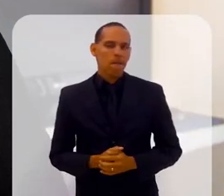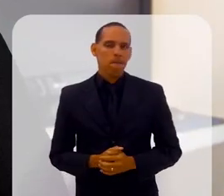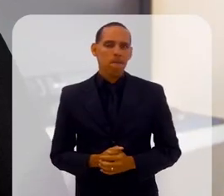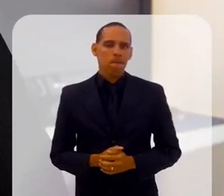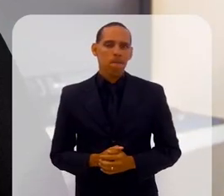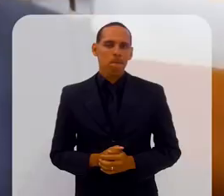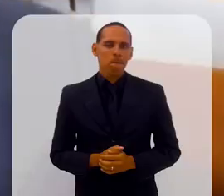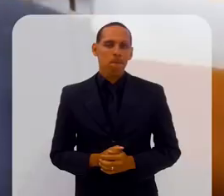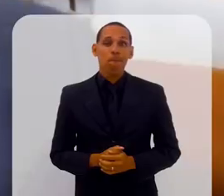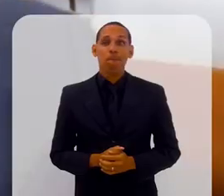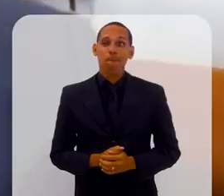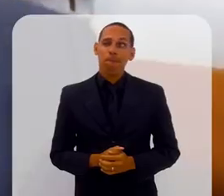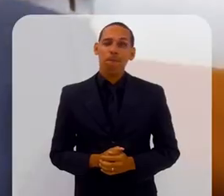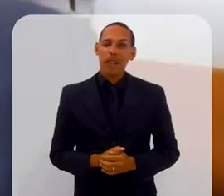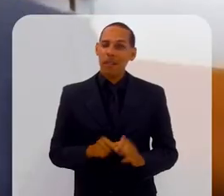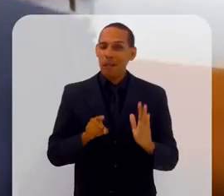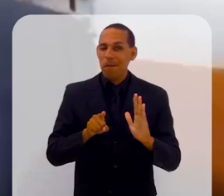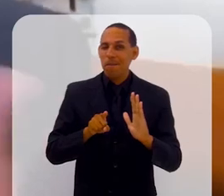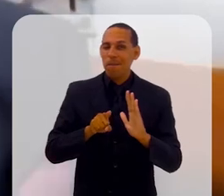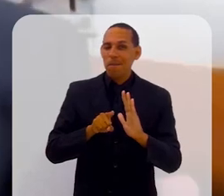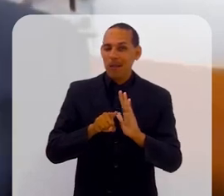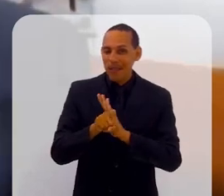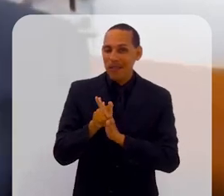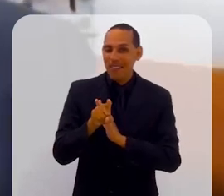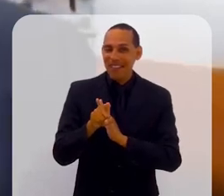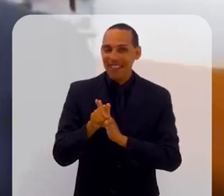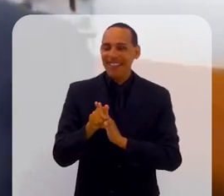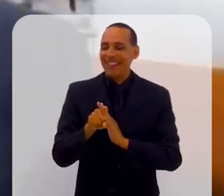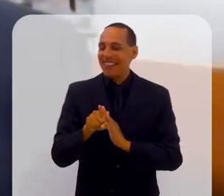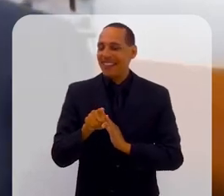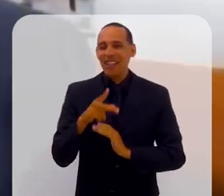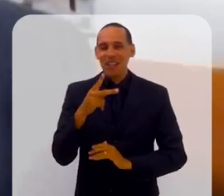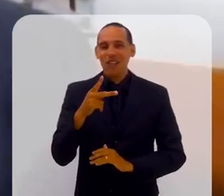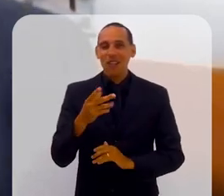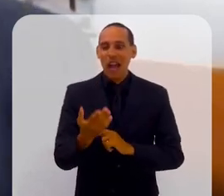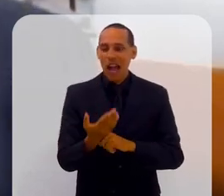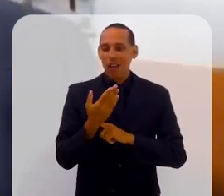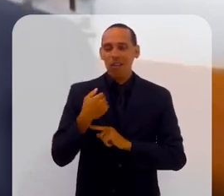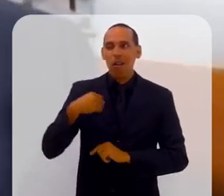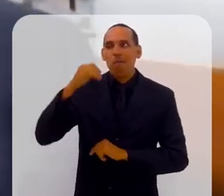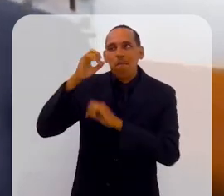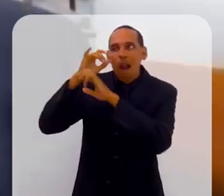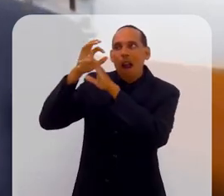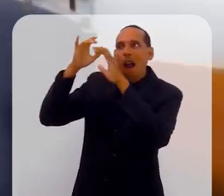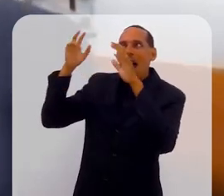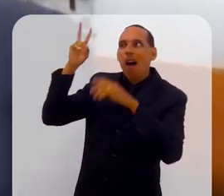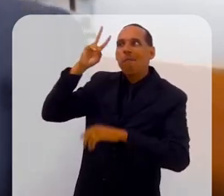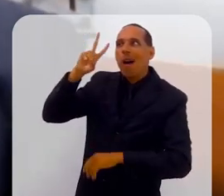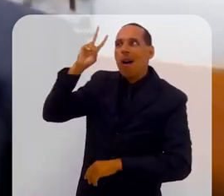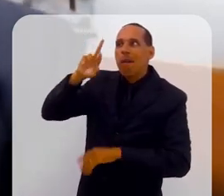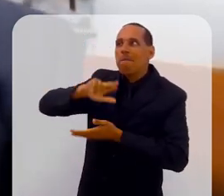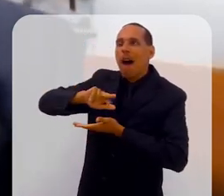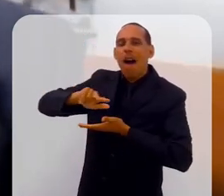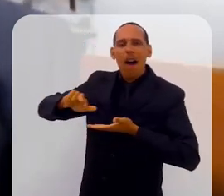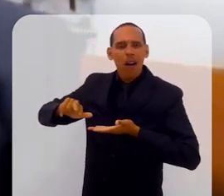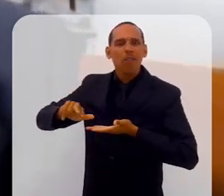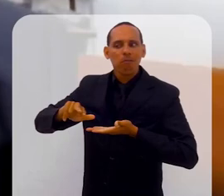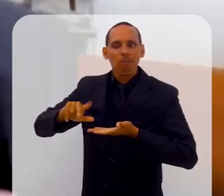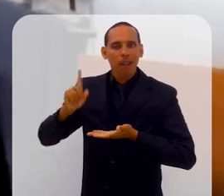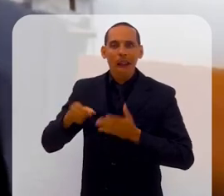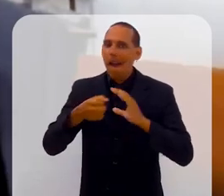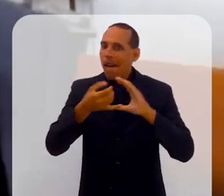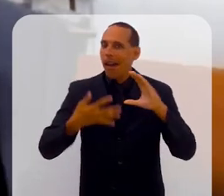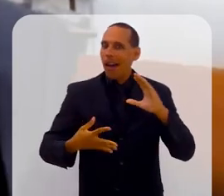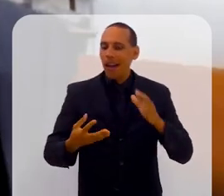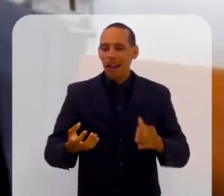vida? Você perguntando agora, me passou um filme na minha cabeça e eu percebo que essa